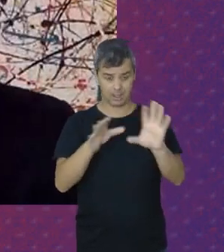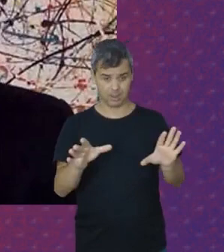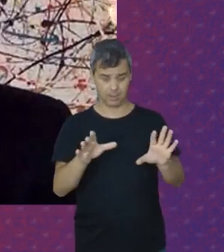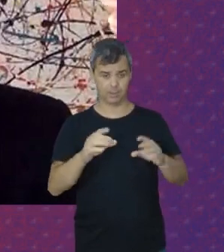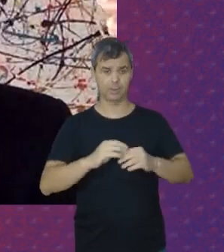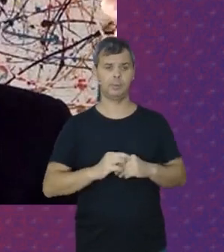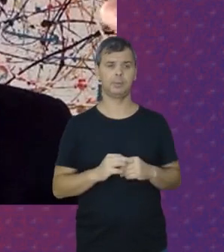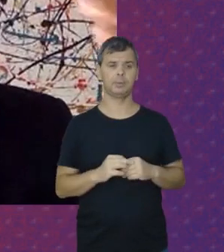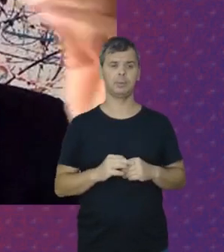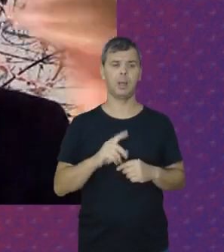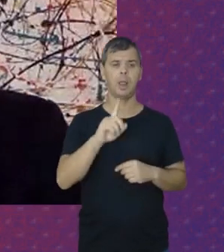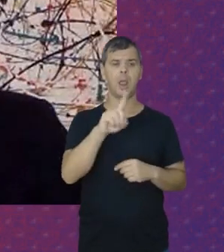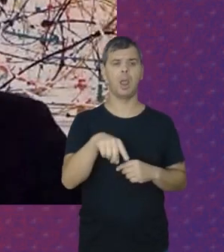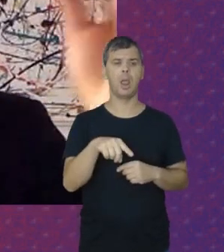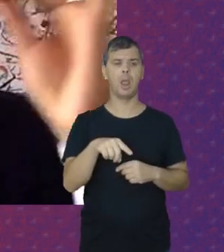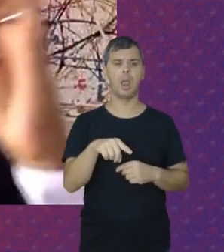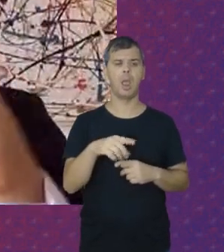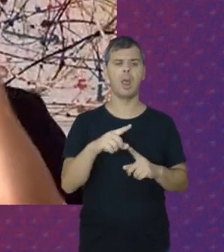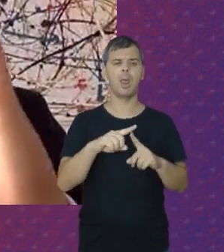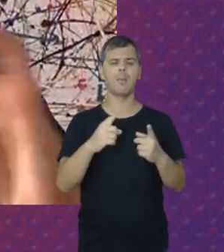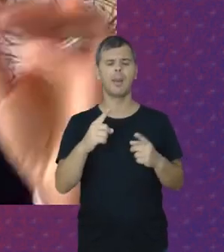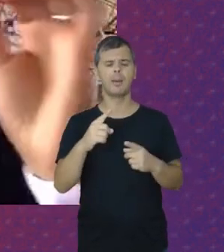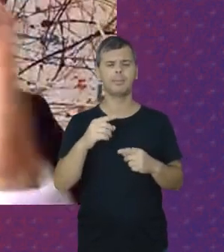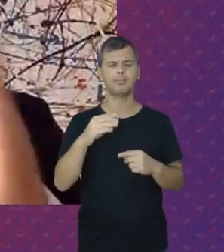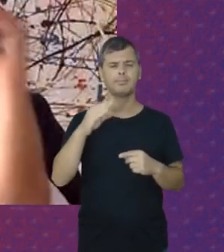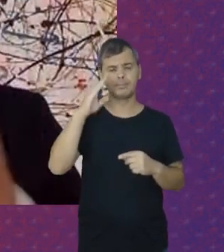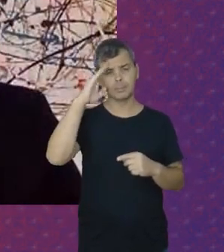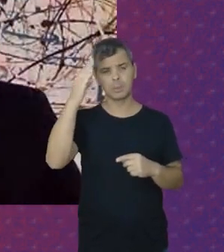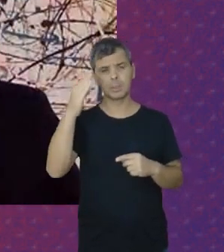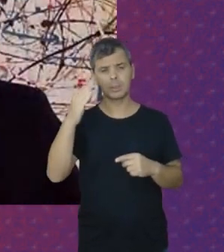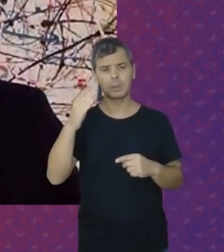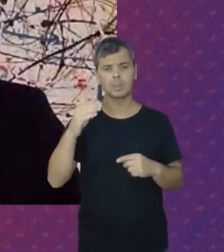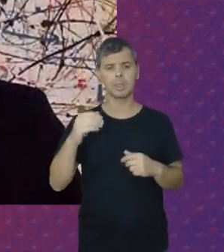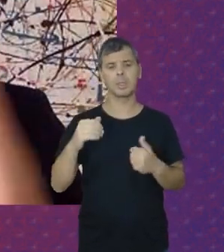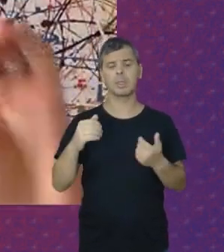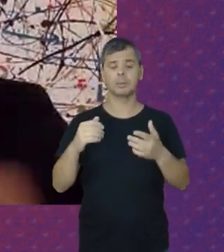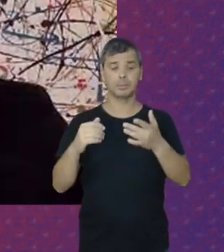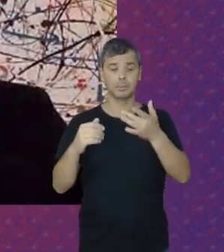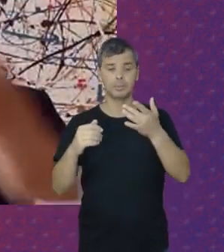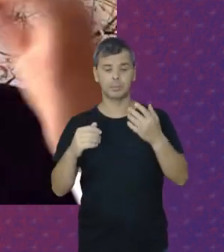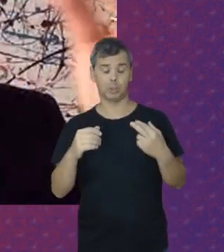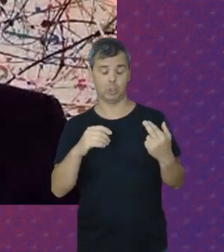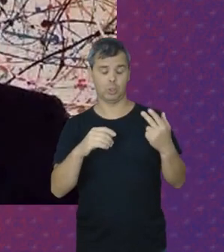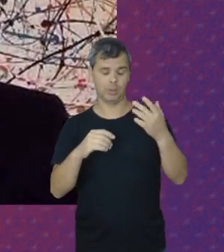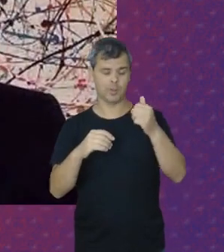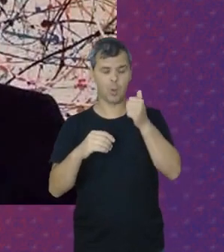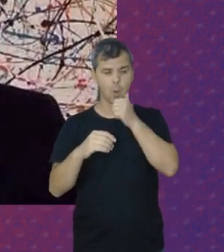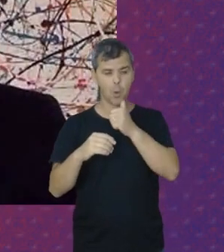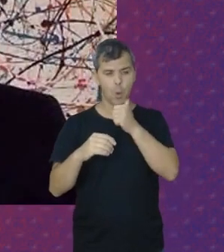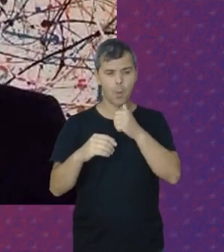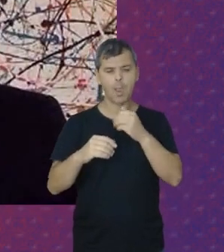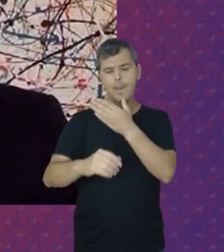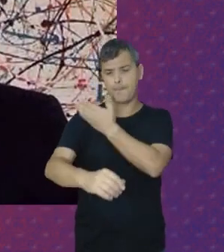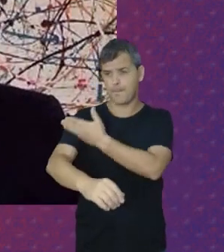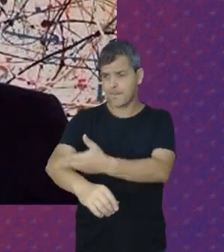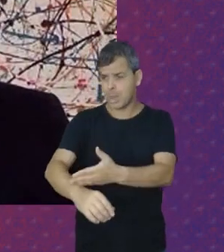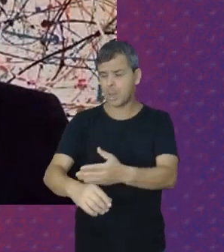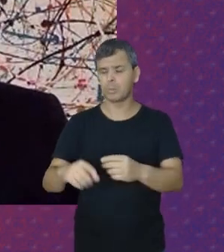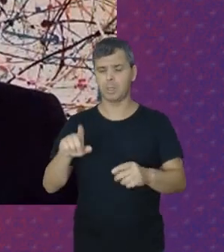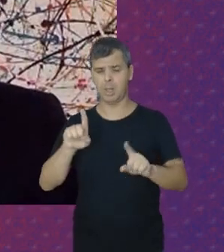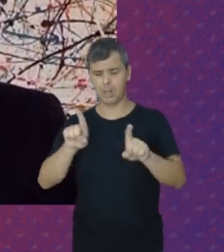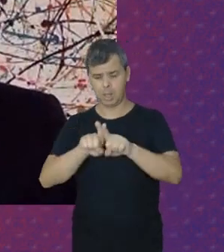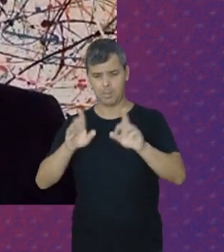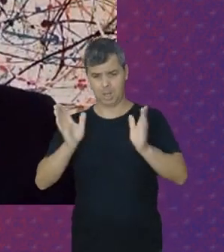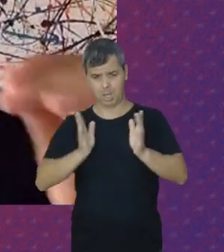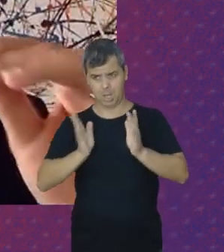Era a demanda Principal Da classe Senhorial Quando edita As posturas